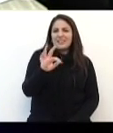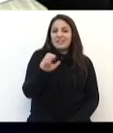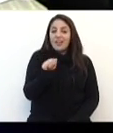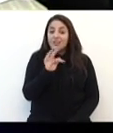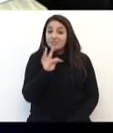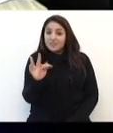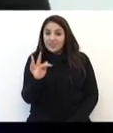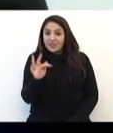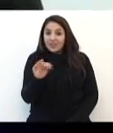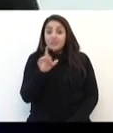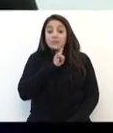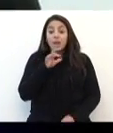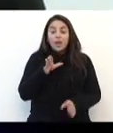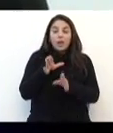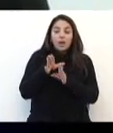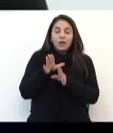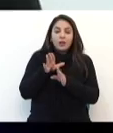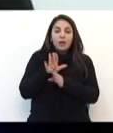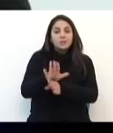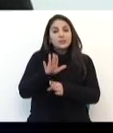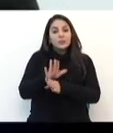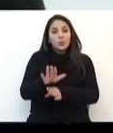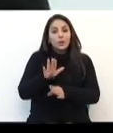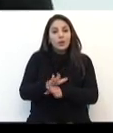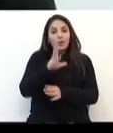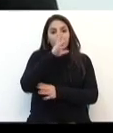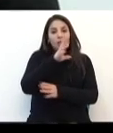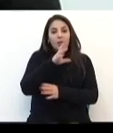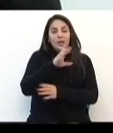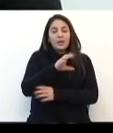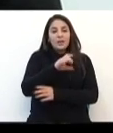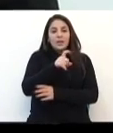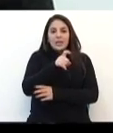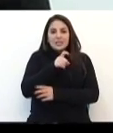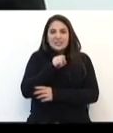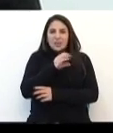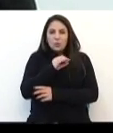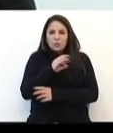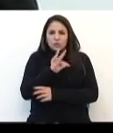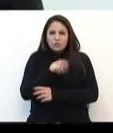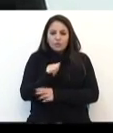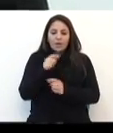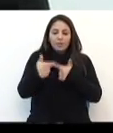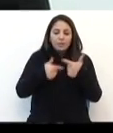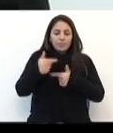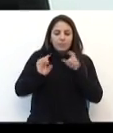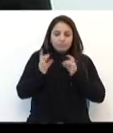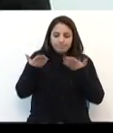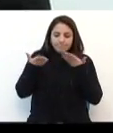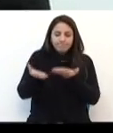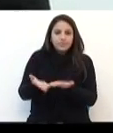vamos dizer assim, uma assessoria executiva que trabalhasse especificamente para